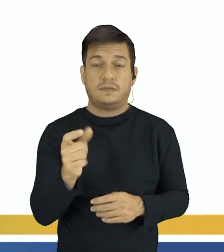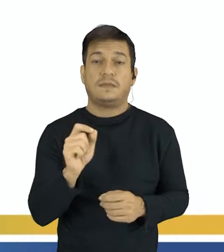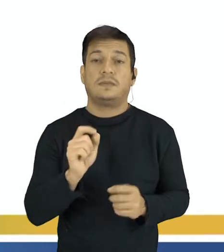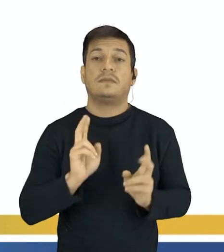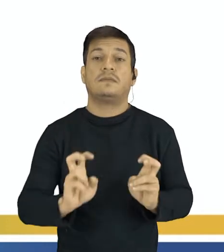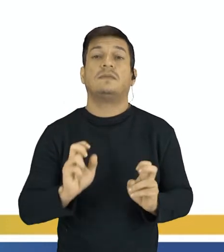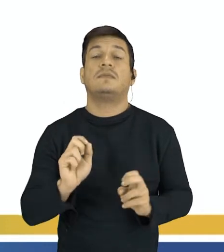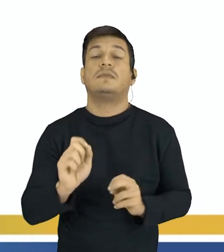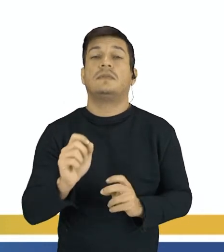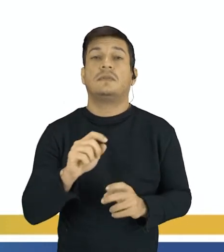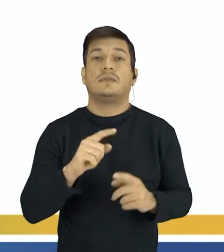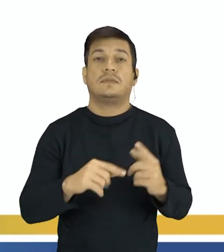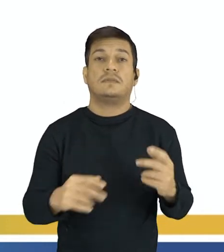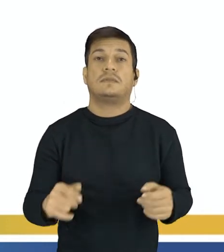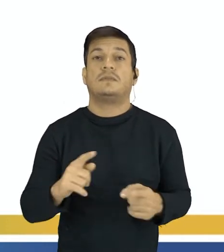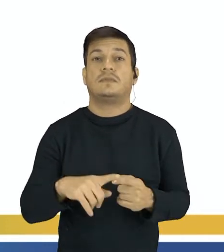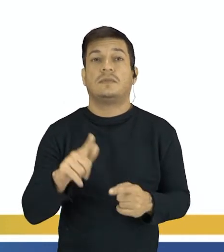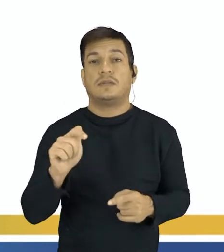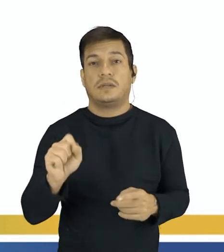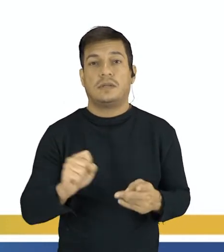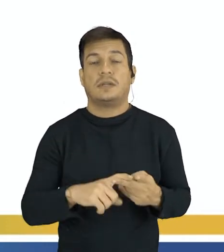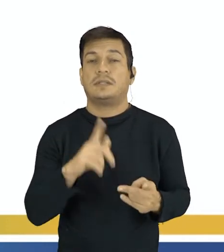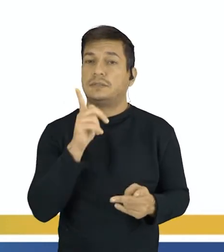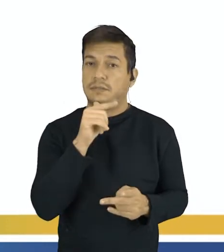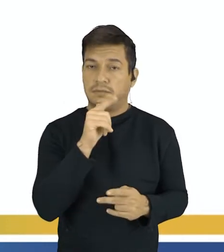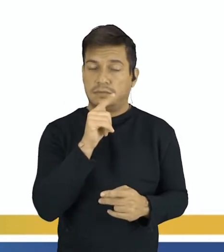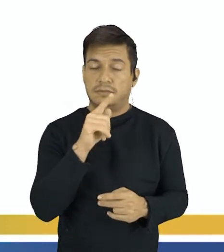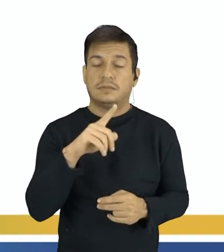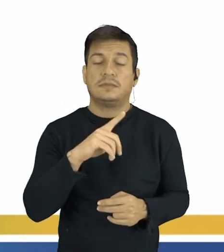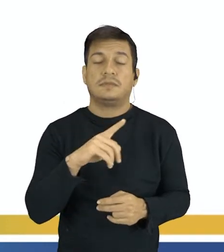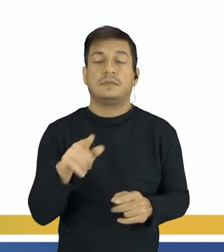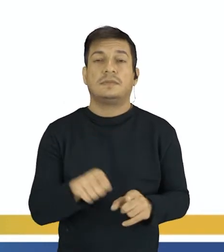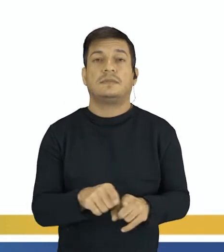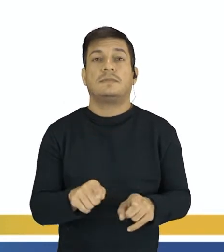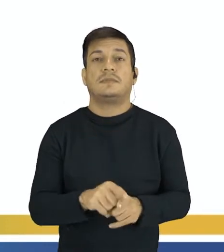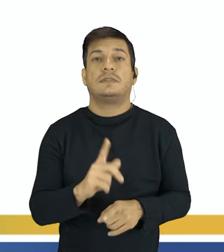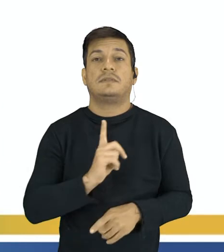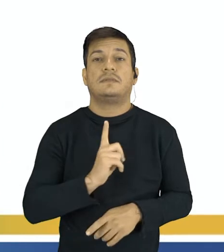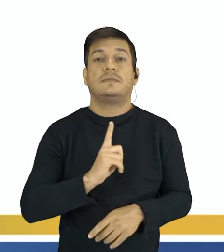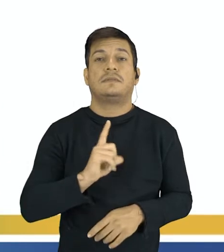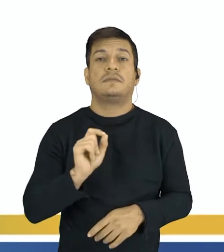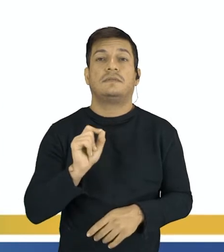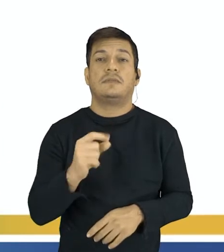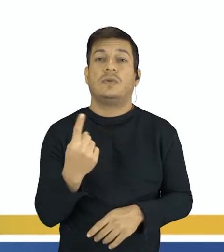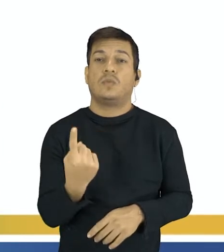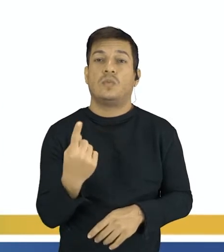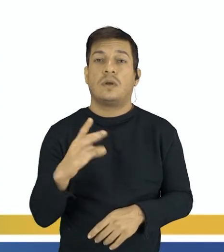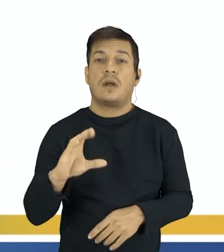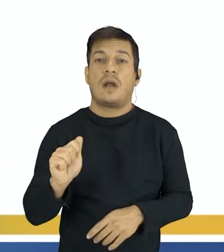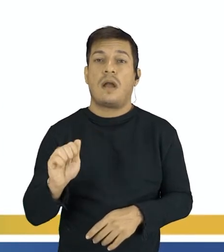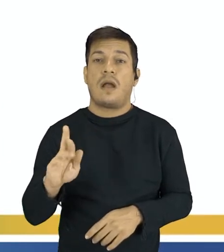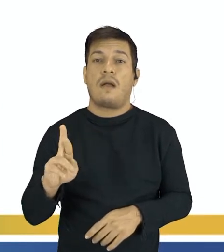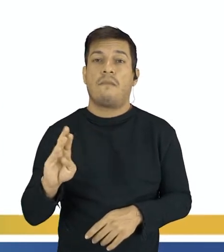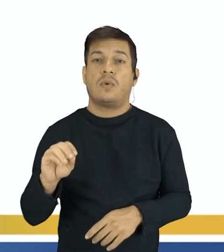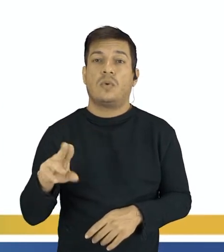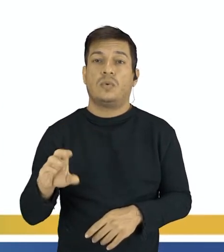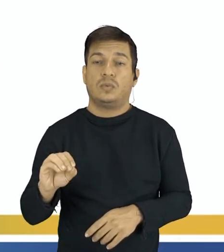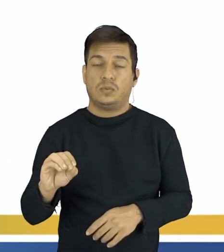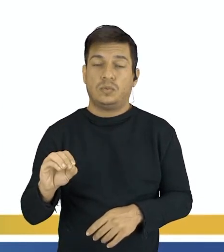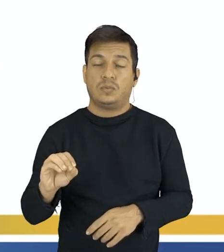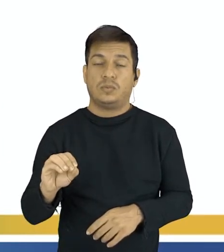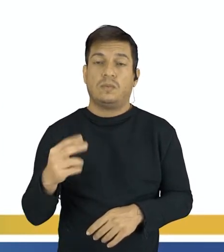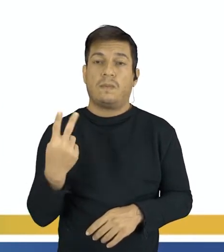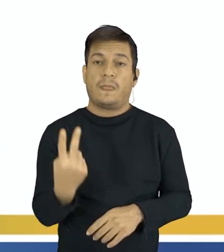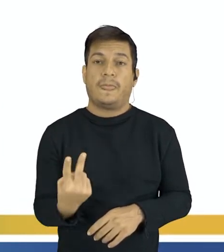produtos, o gás carbônico e a água, a gente observa que a gente tem um carbono, um átomo de carbono,